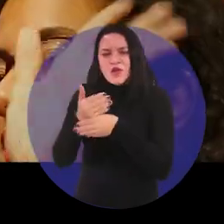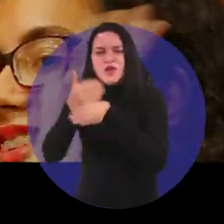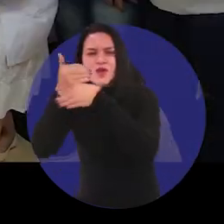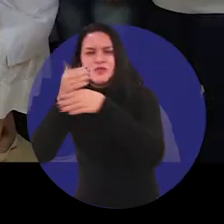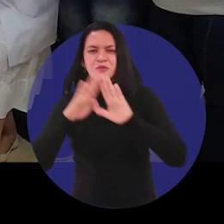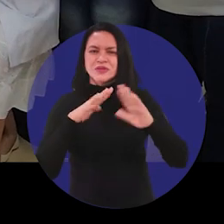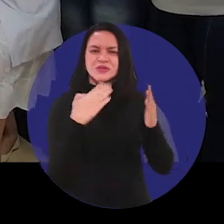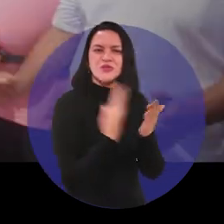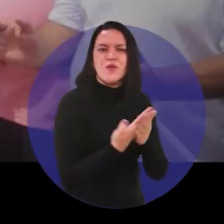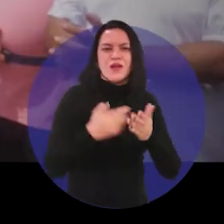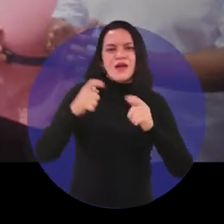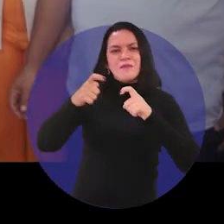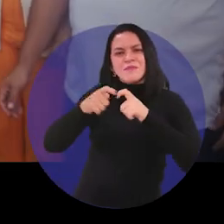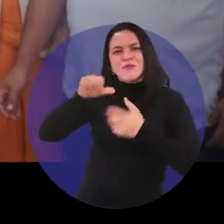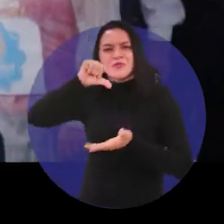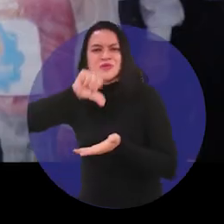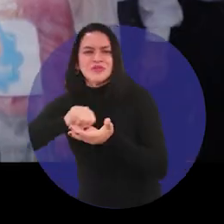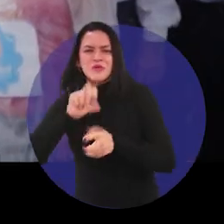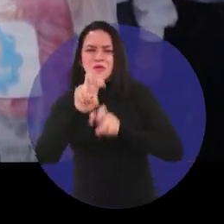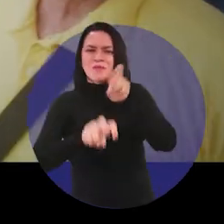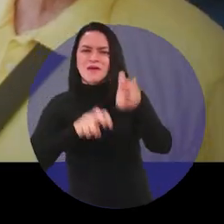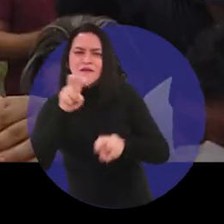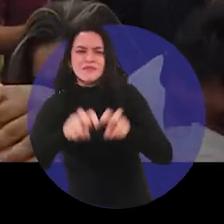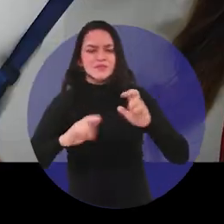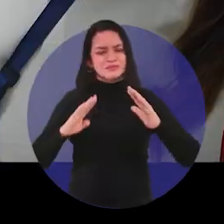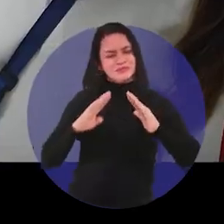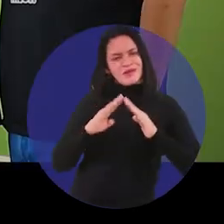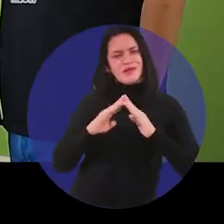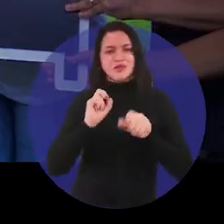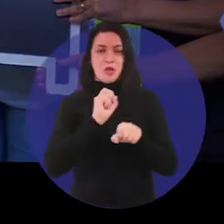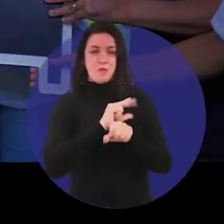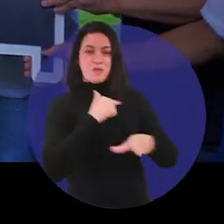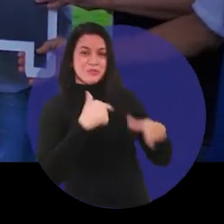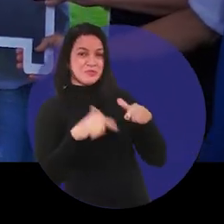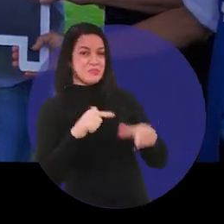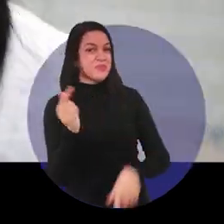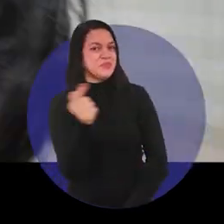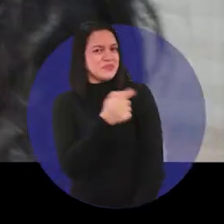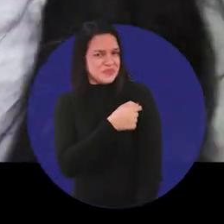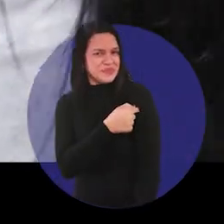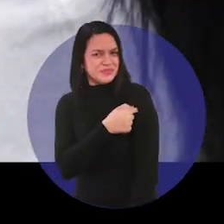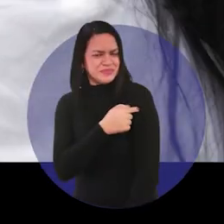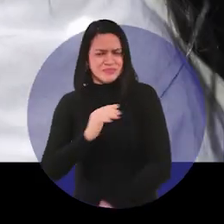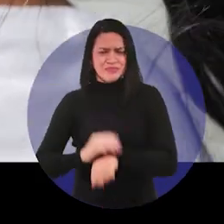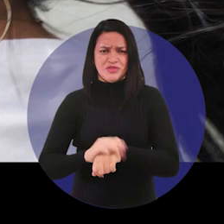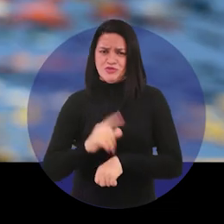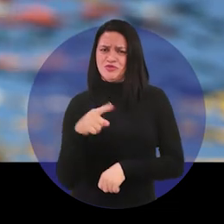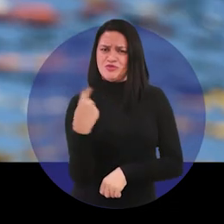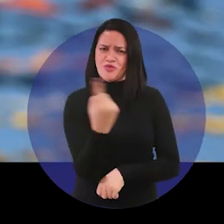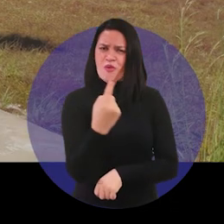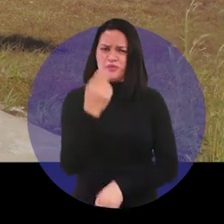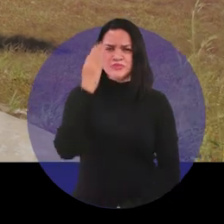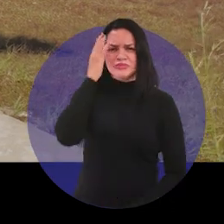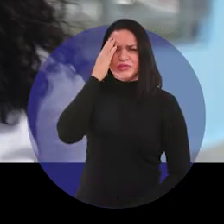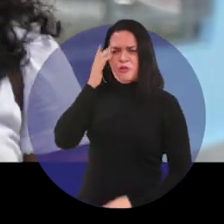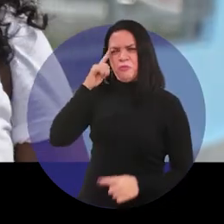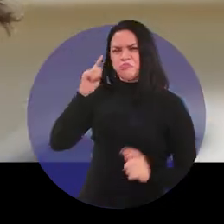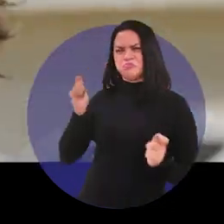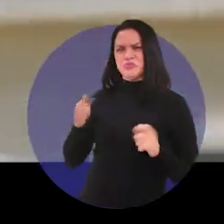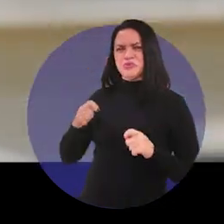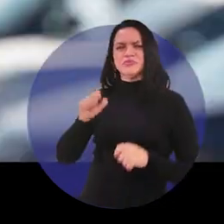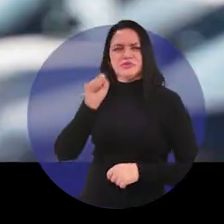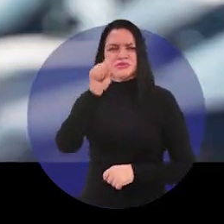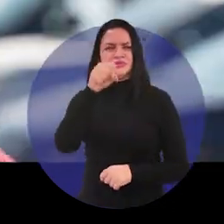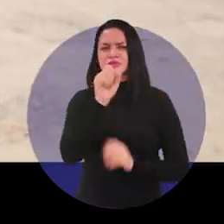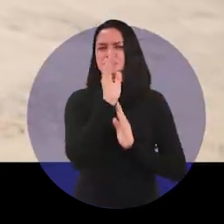escola, uma policlínica, um parque, uma casa, um emprego ou uma vacina. A gente entendeu que era possível, sim,